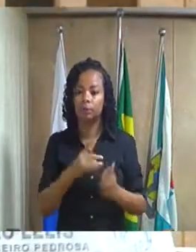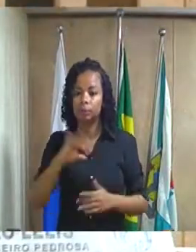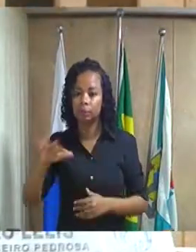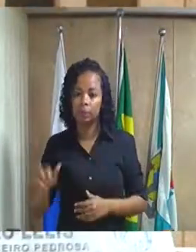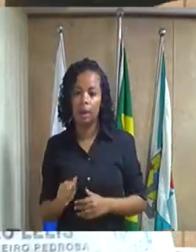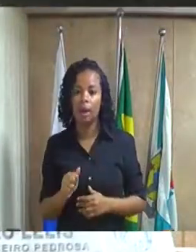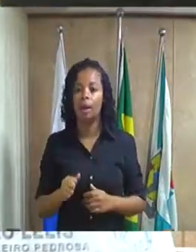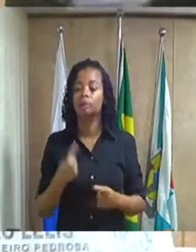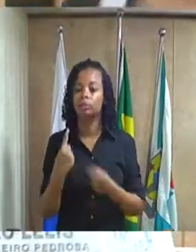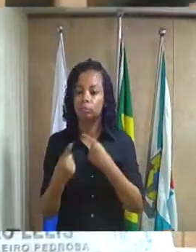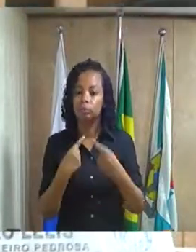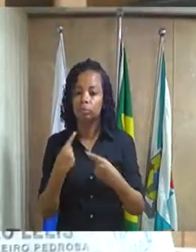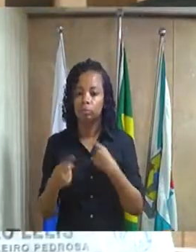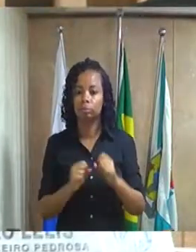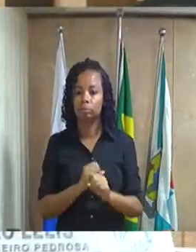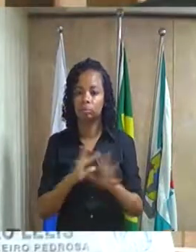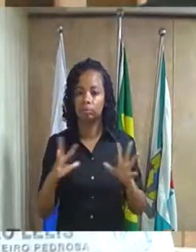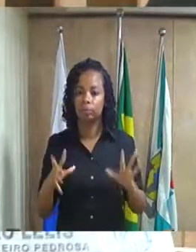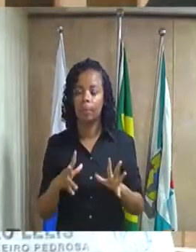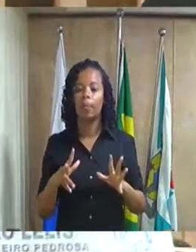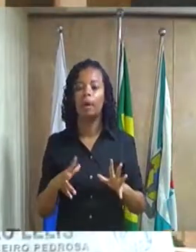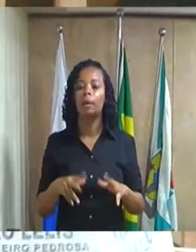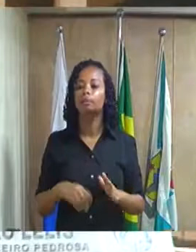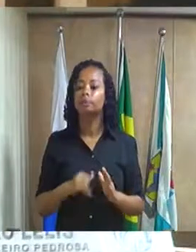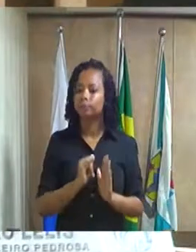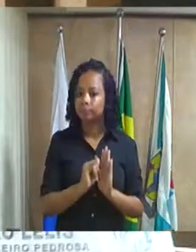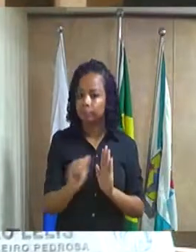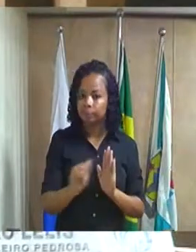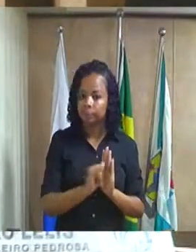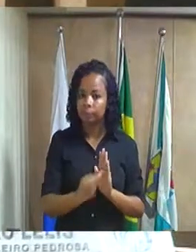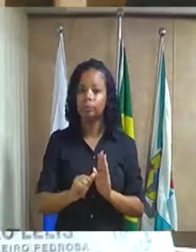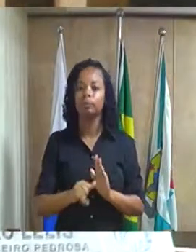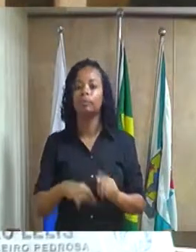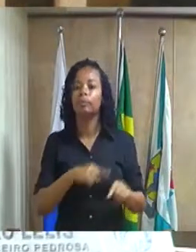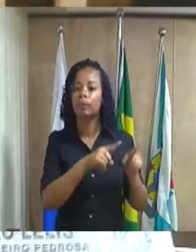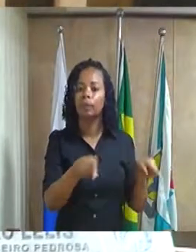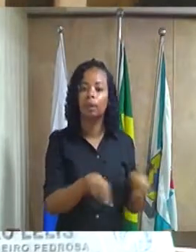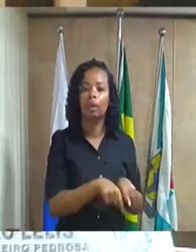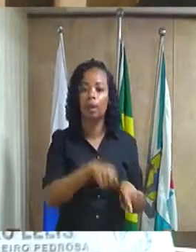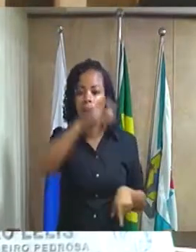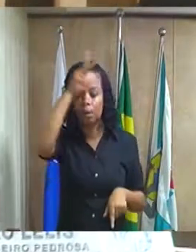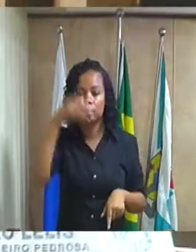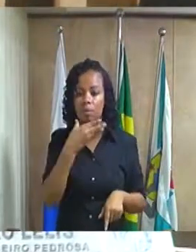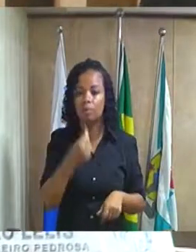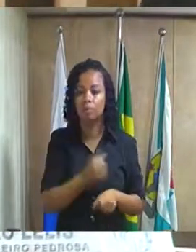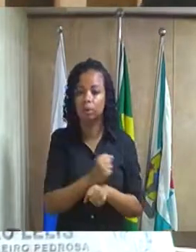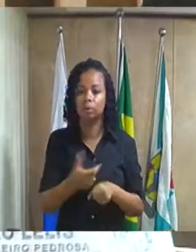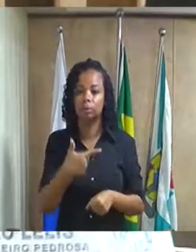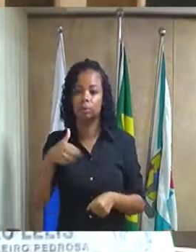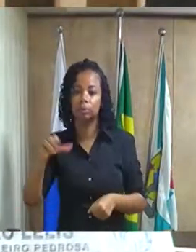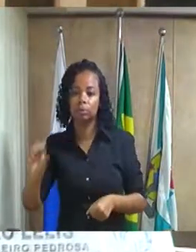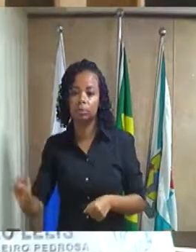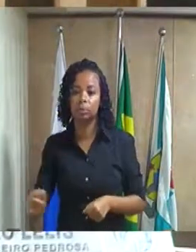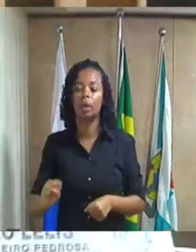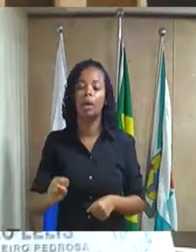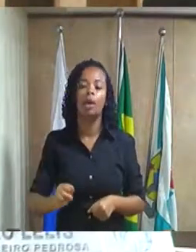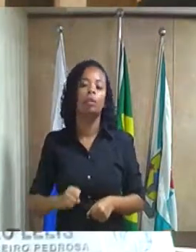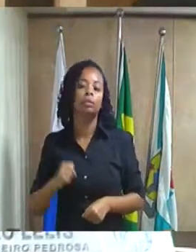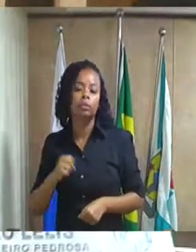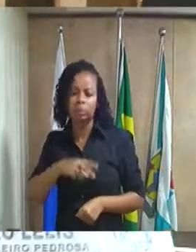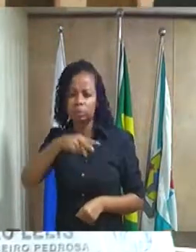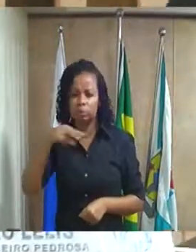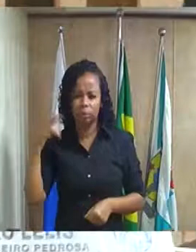dos pareceres mensagem número 23 gabinete do prefeito 2018 do excelentíssimo senhor prefeito